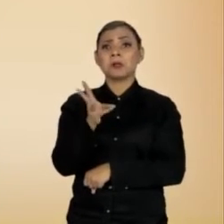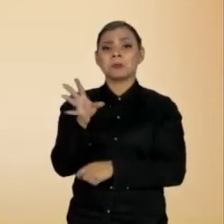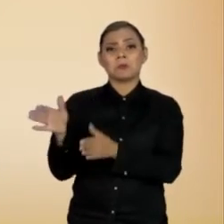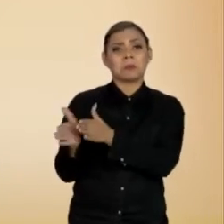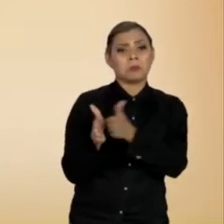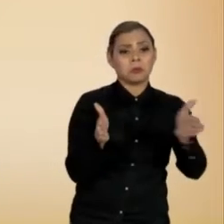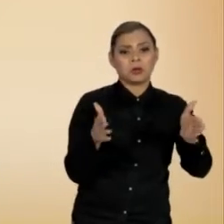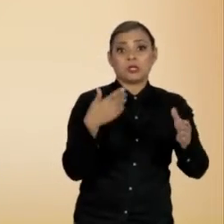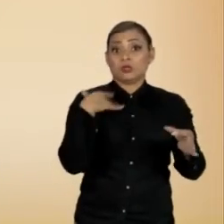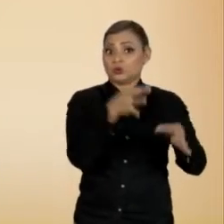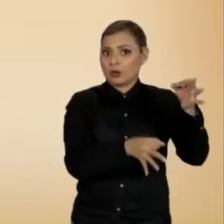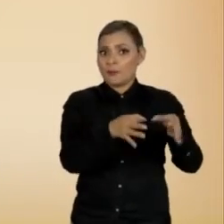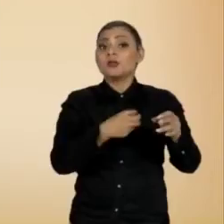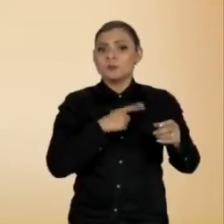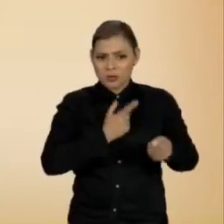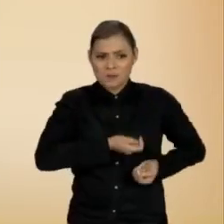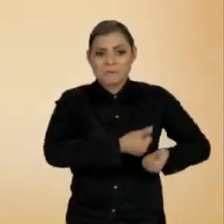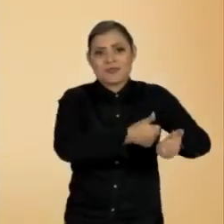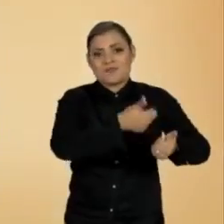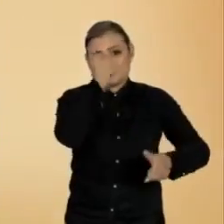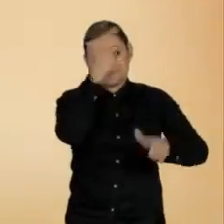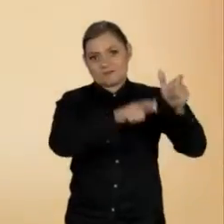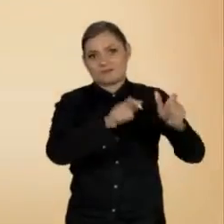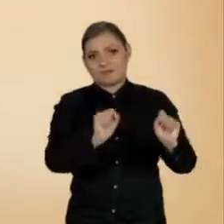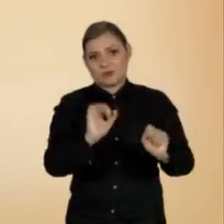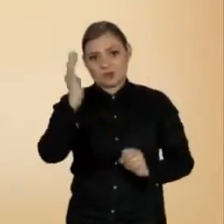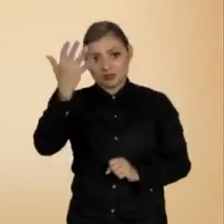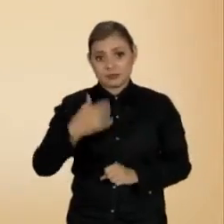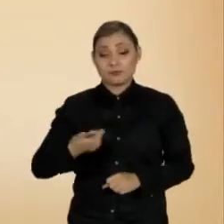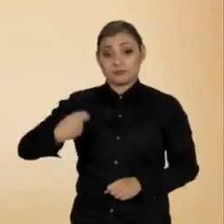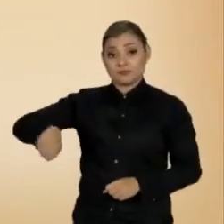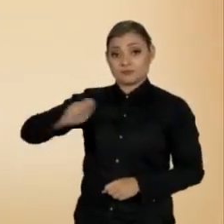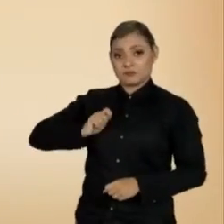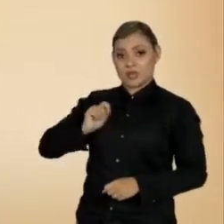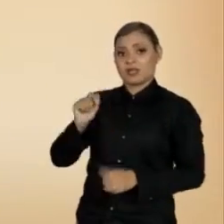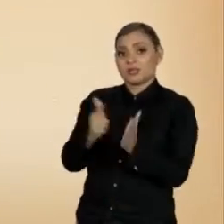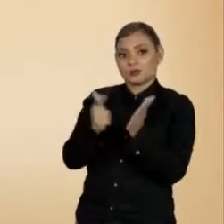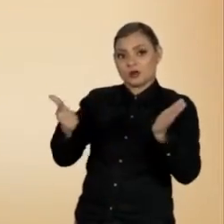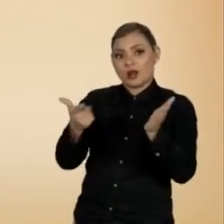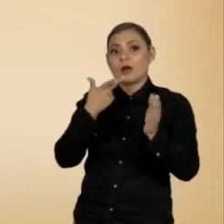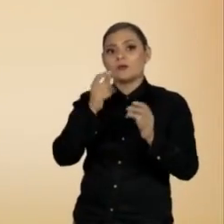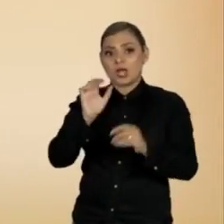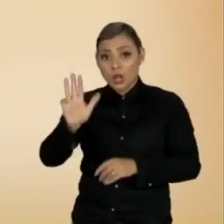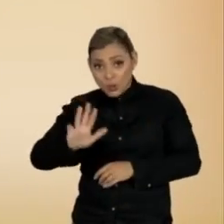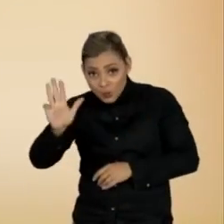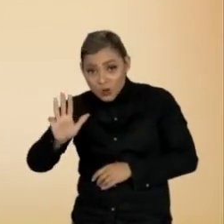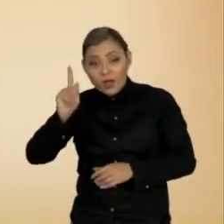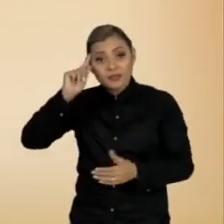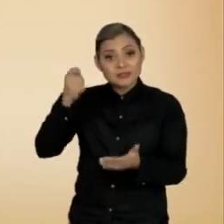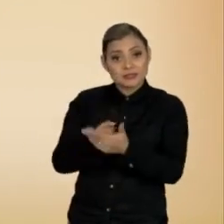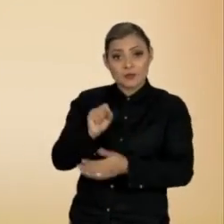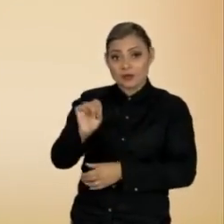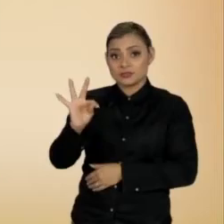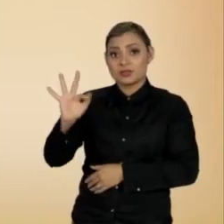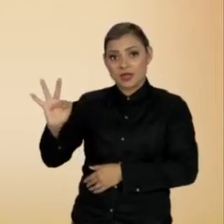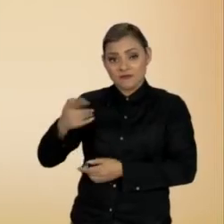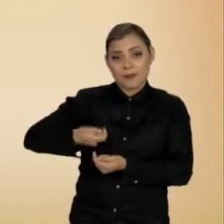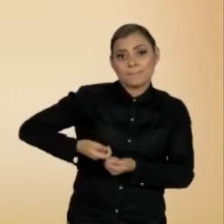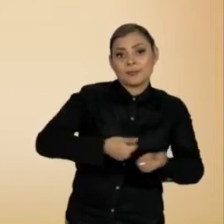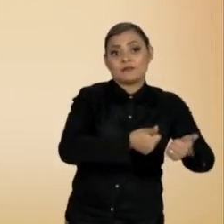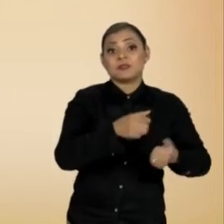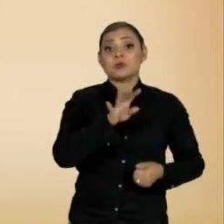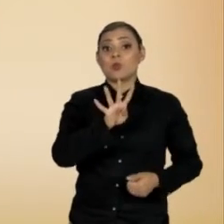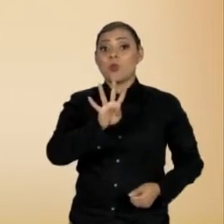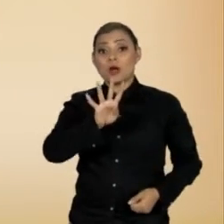e milhares podem se beneficiar da decisão. O jornal espanhol El País lembra que, além de Lula, a decisão do STF vai beneficiar mais